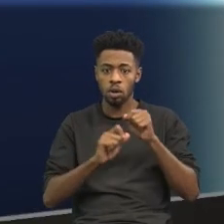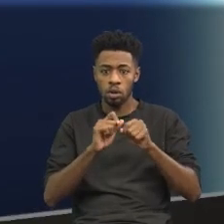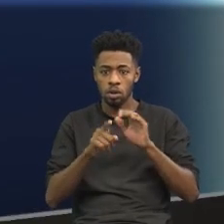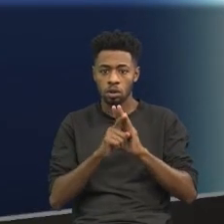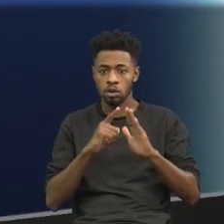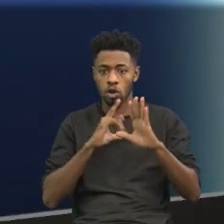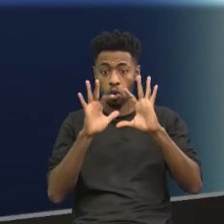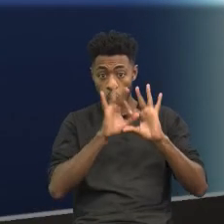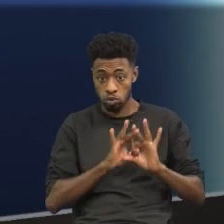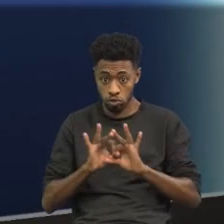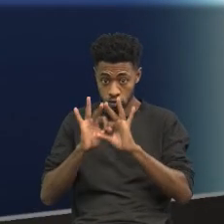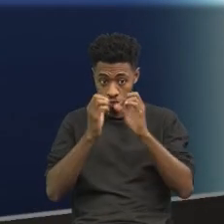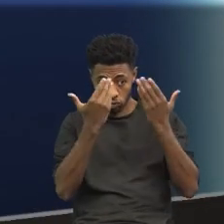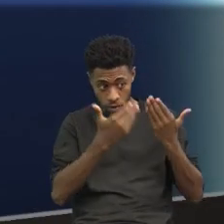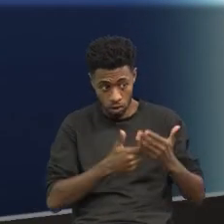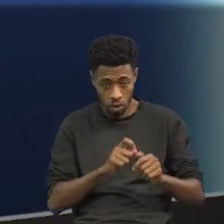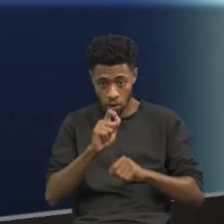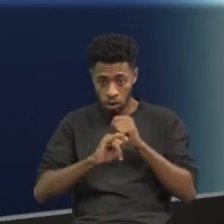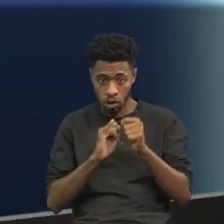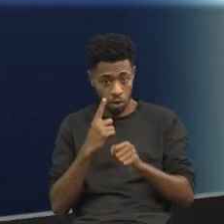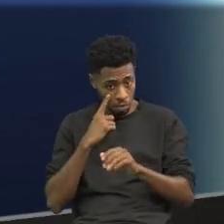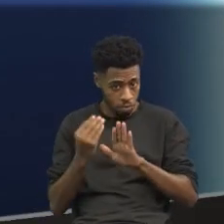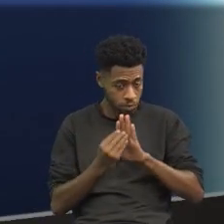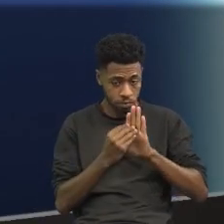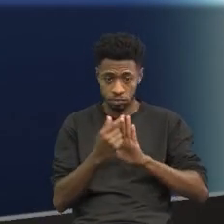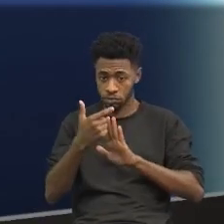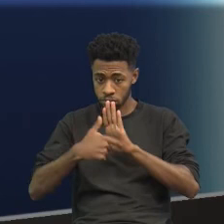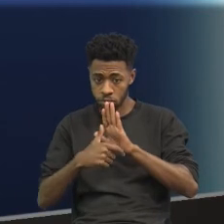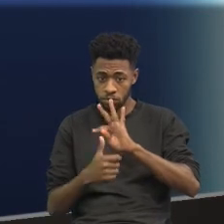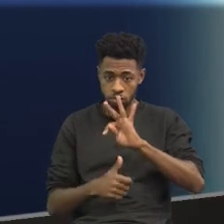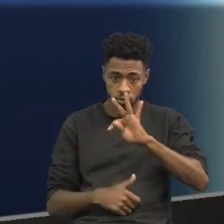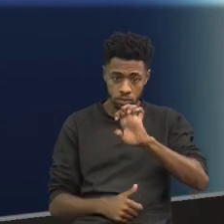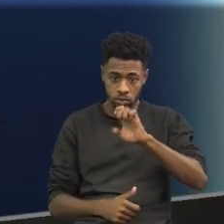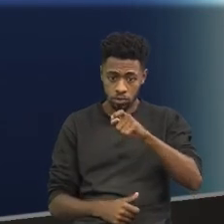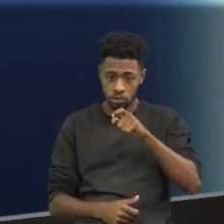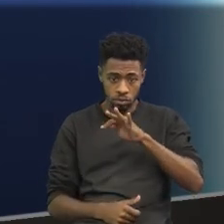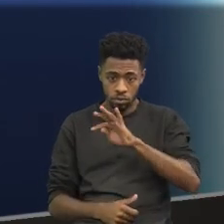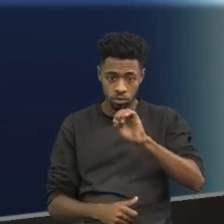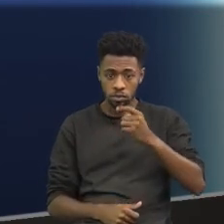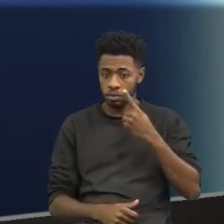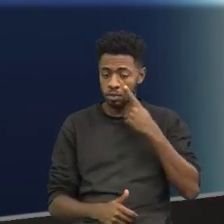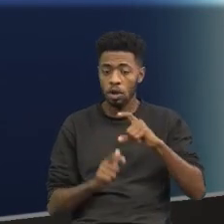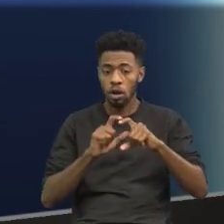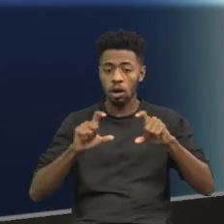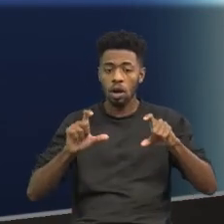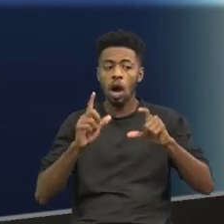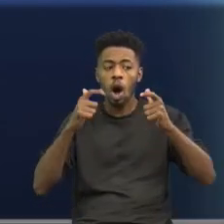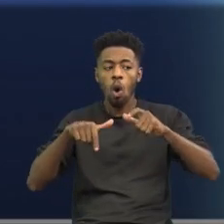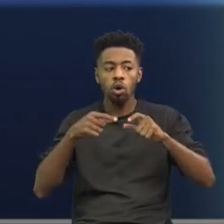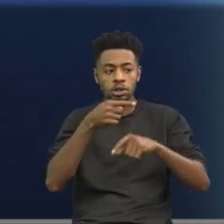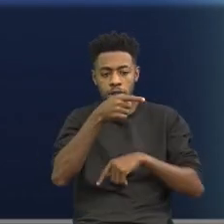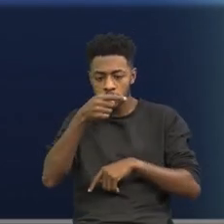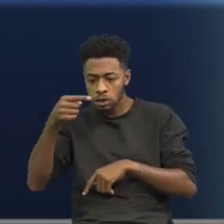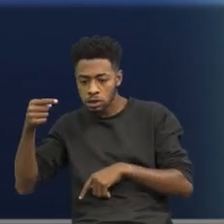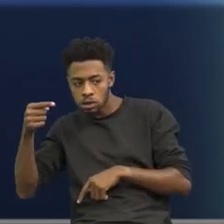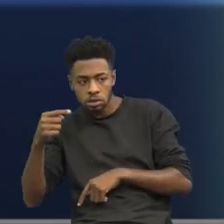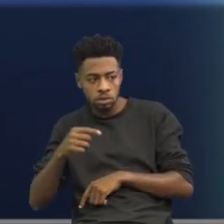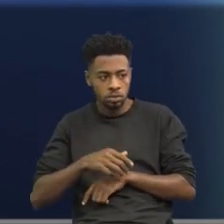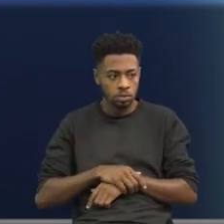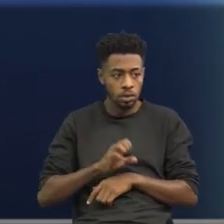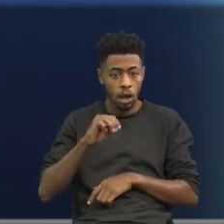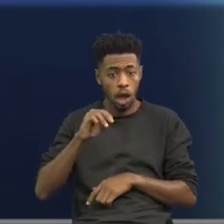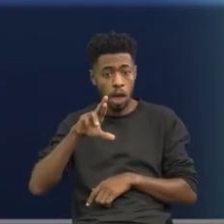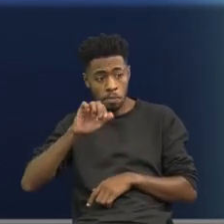contexto em que se insere o trecho sublinhado, olha qual é o trecho sublinhado, embora